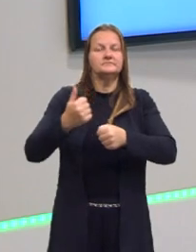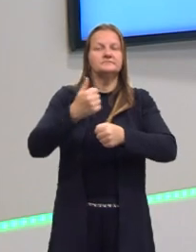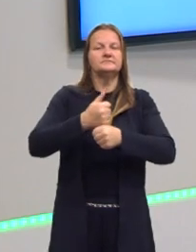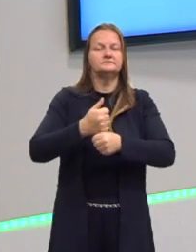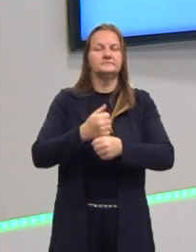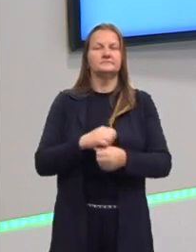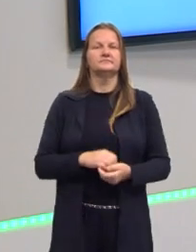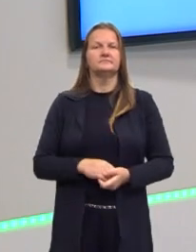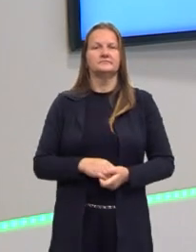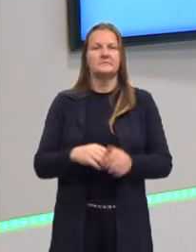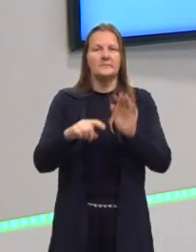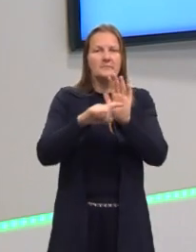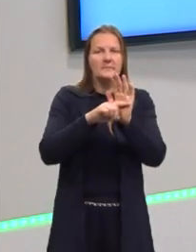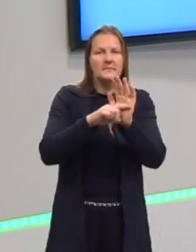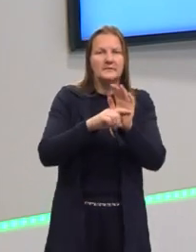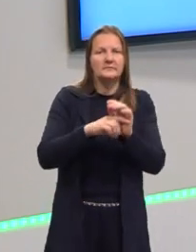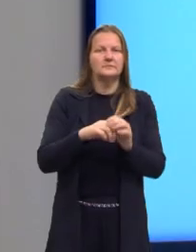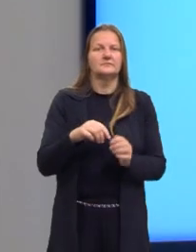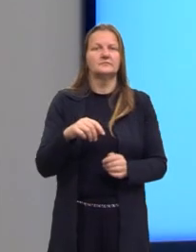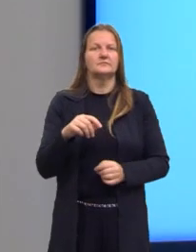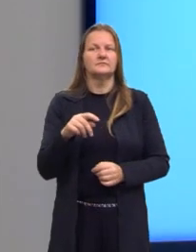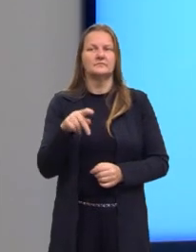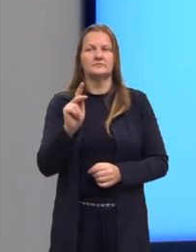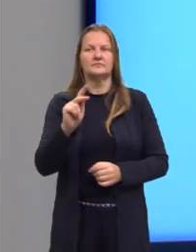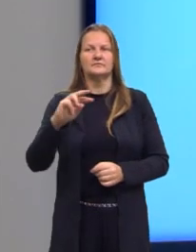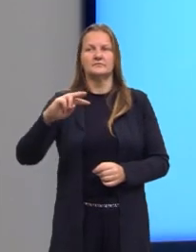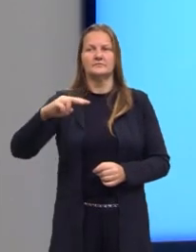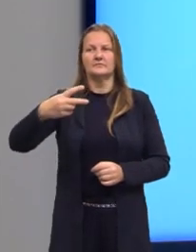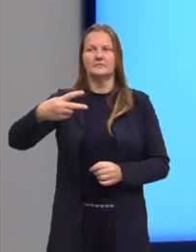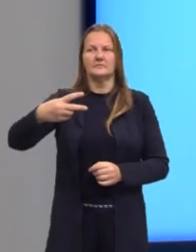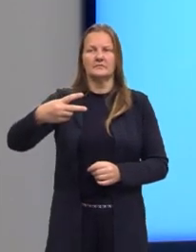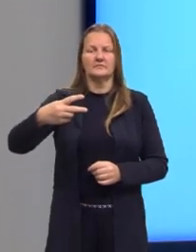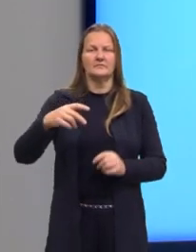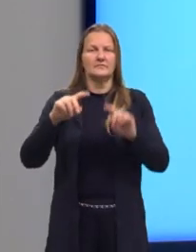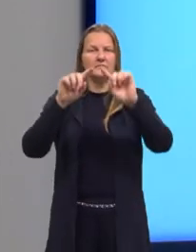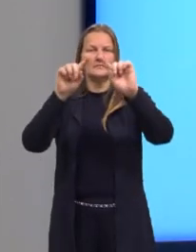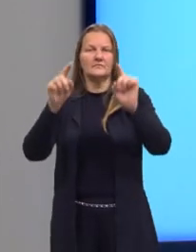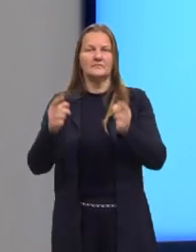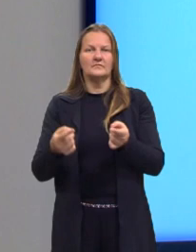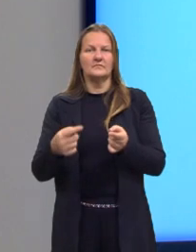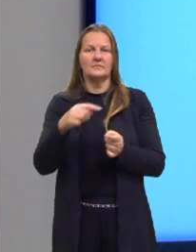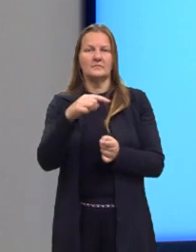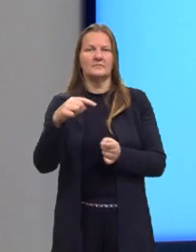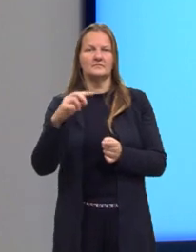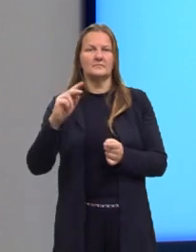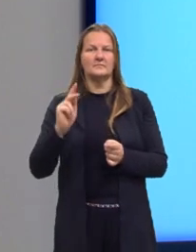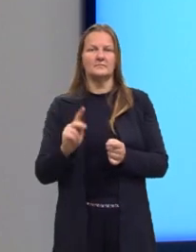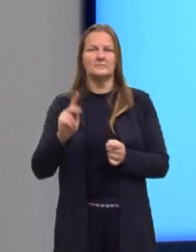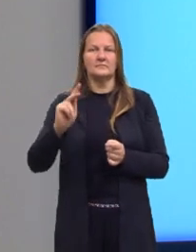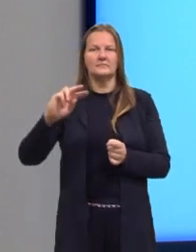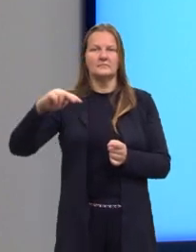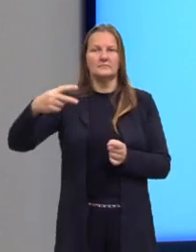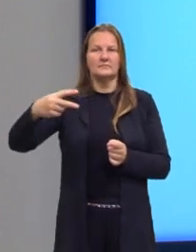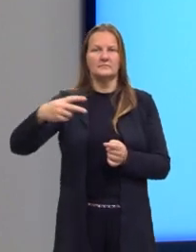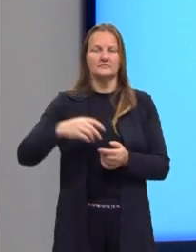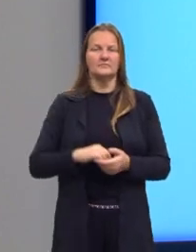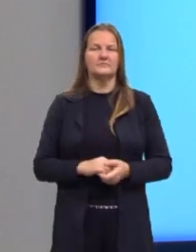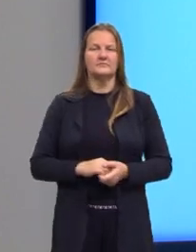menos constante ao quadrado, né? Então, 2 vezes menos K ao quadrado.